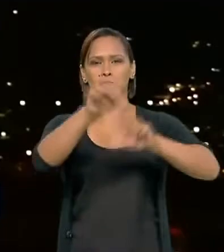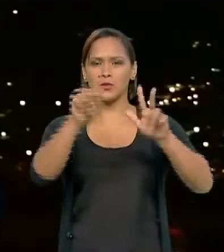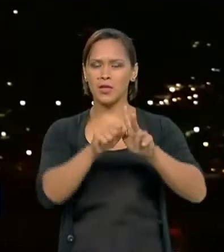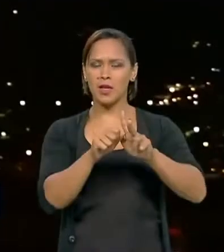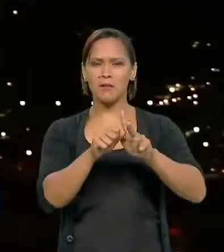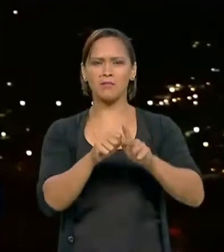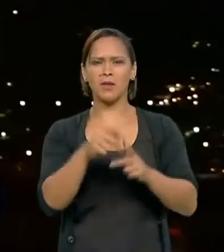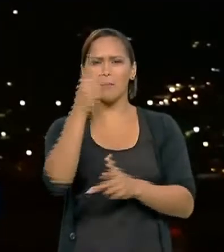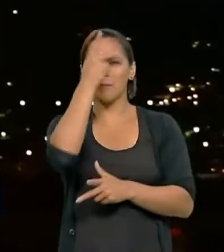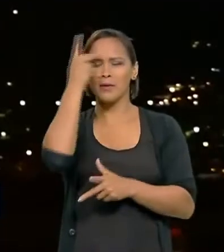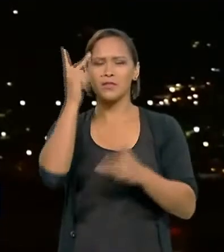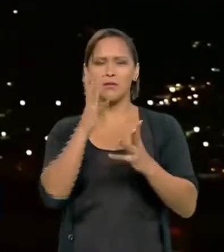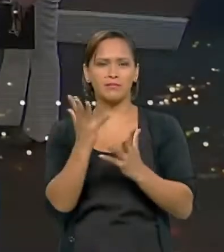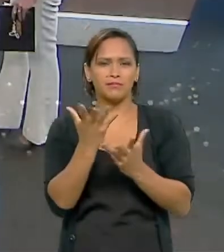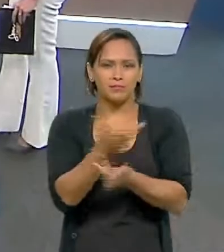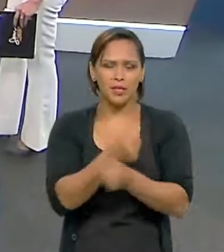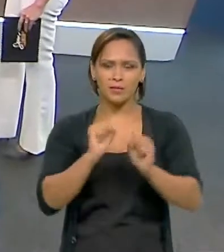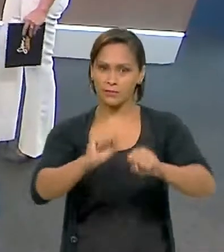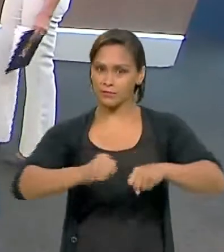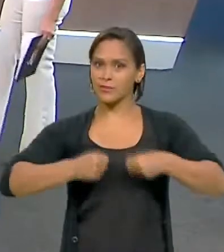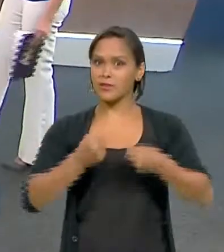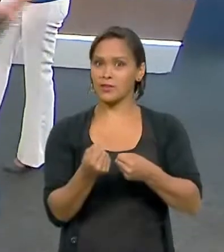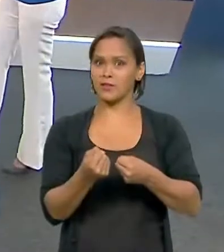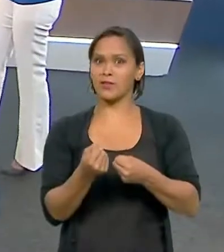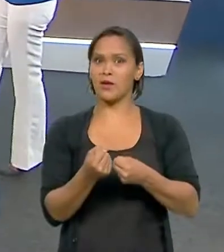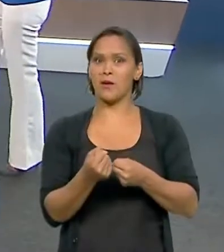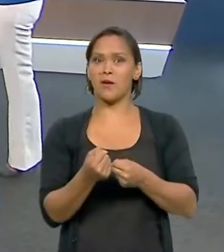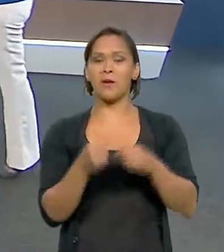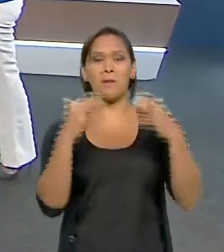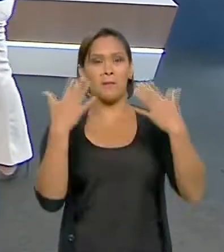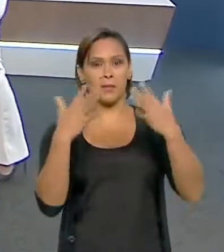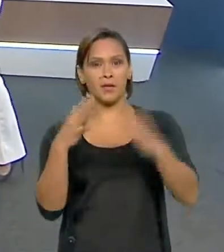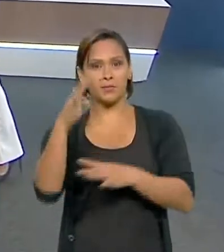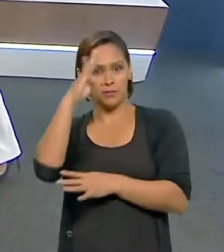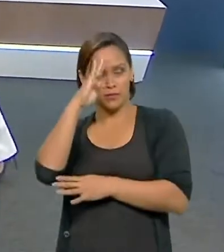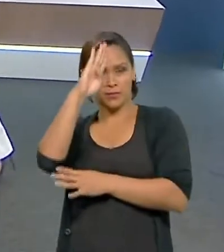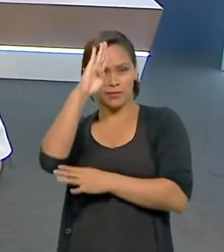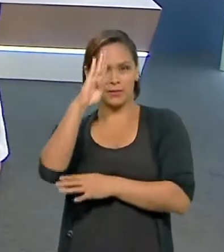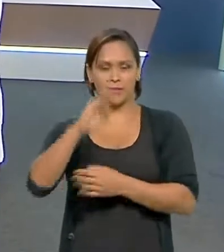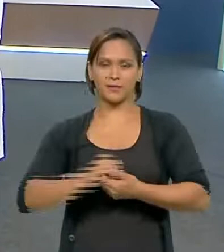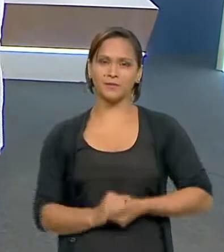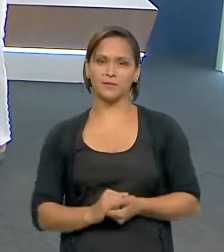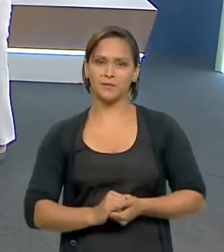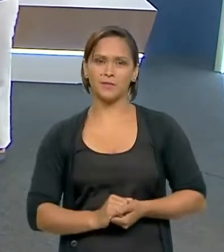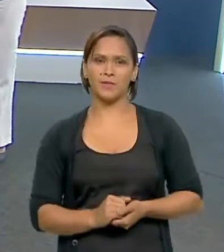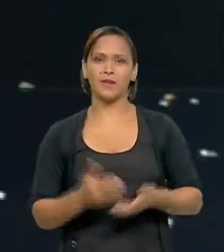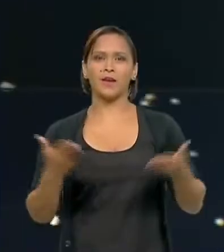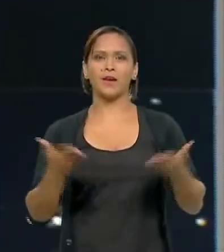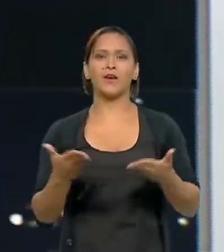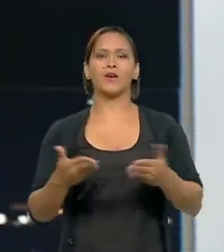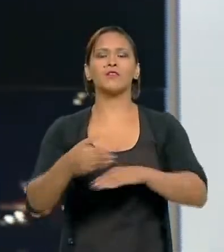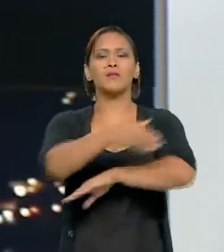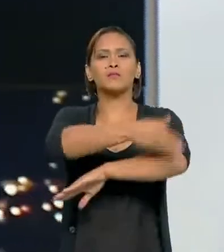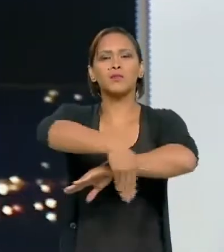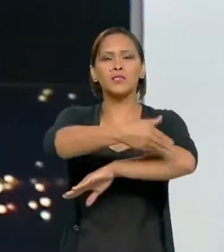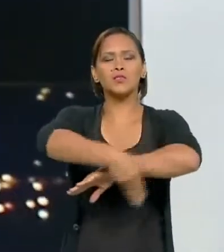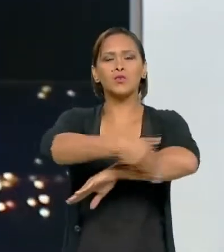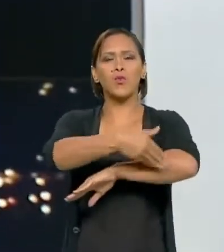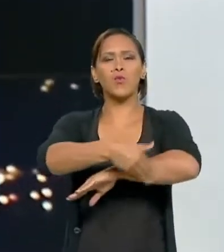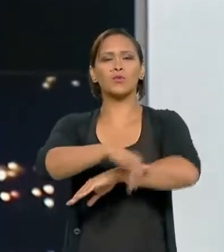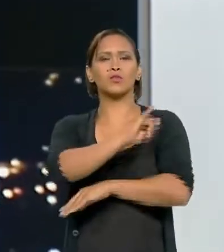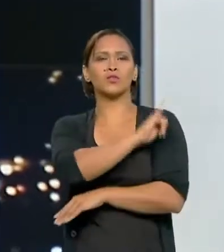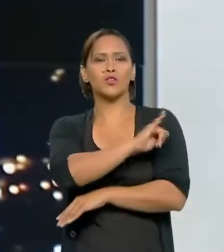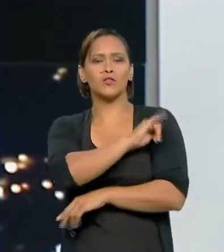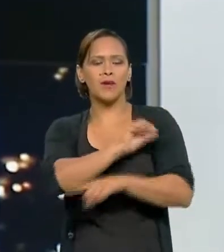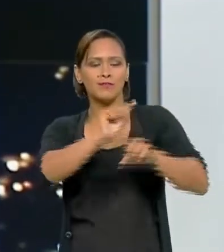fantástico e guerreiro. Bom, parabéns do dia do exército, está ganhando vários. Agora a gente vai para as ruas do Rio de Janeiro, porque nós